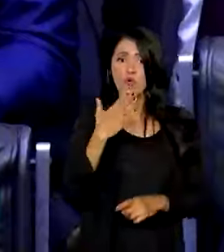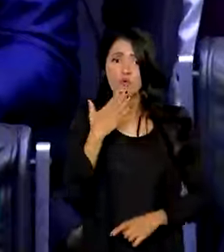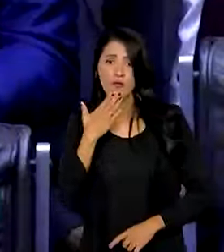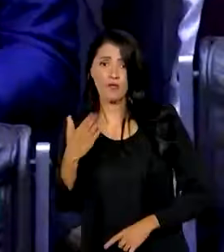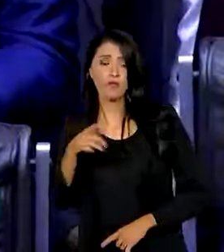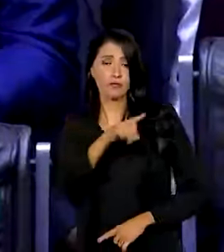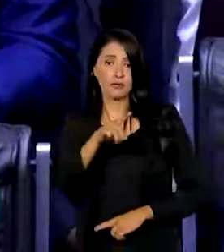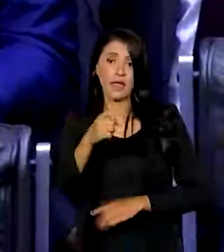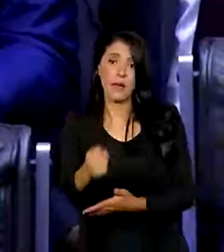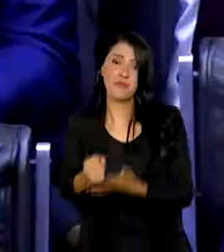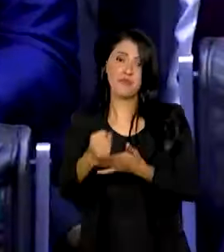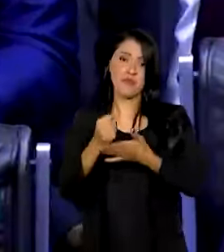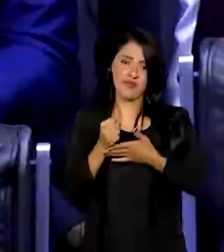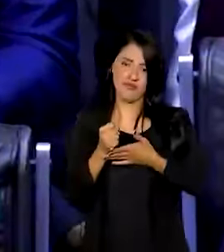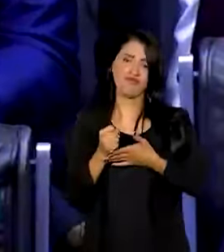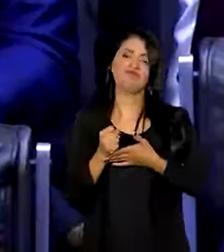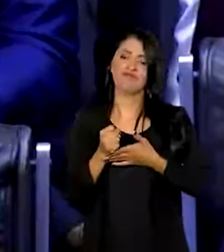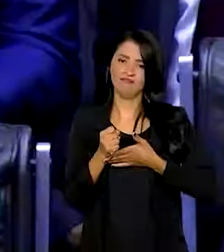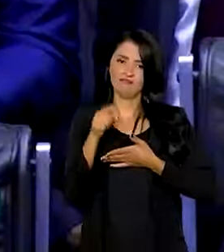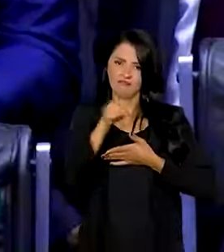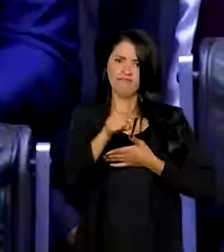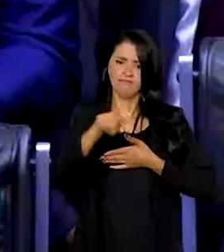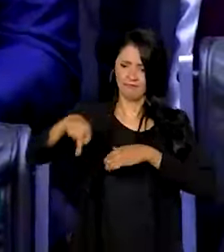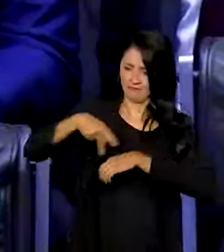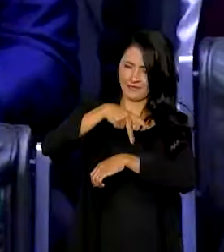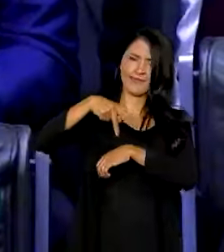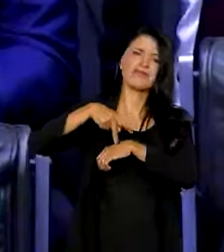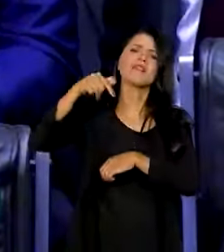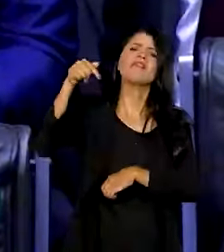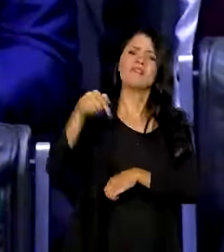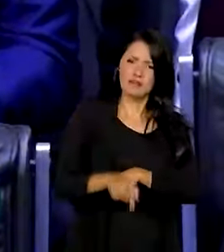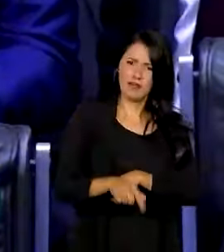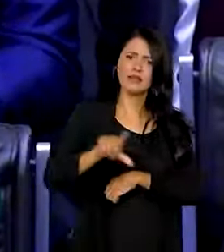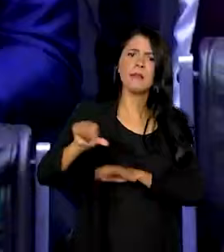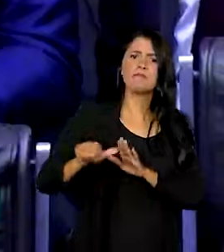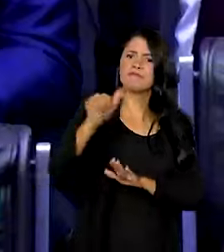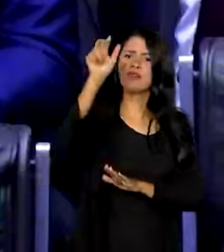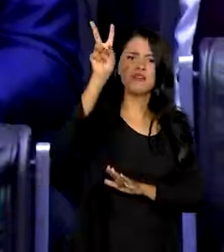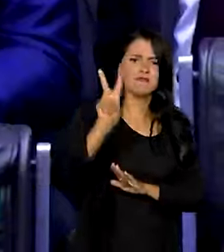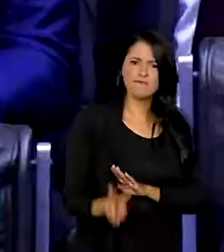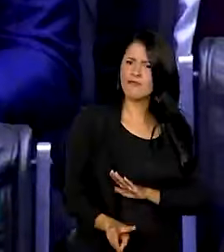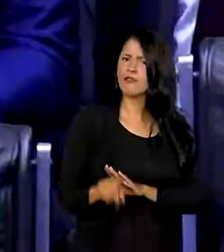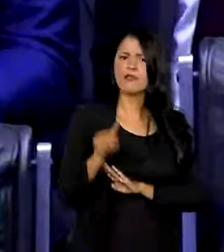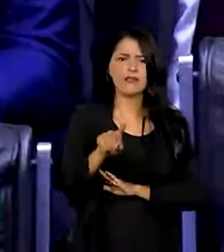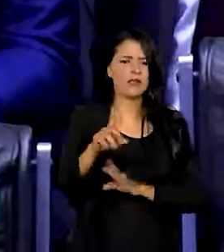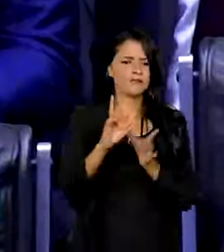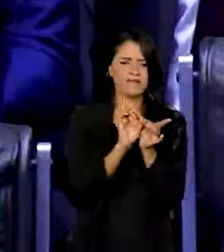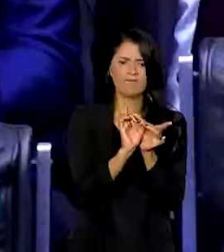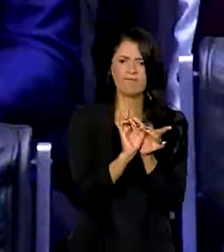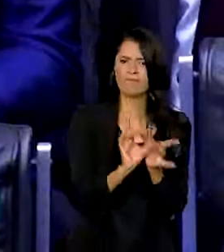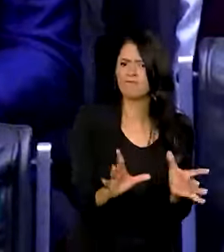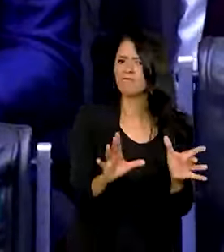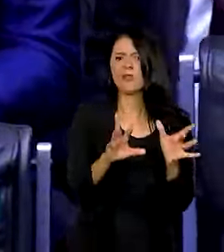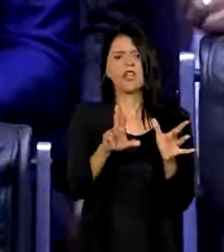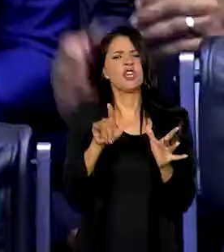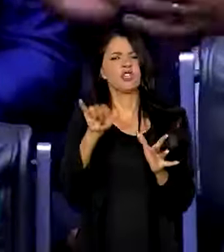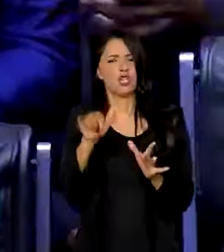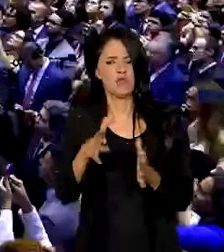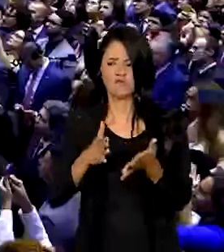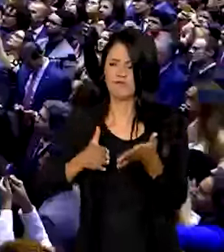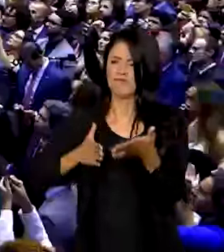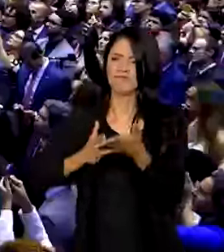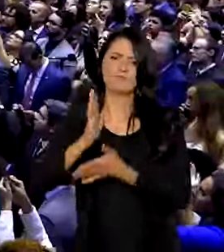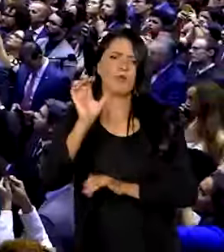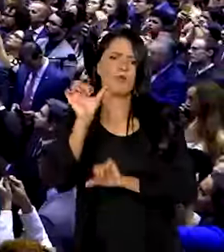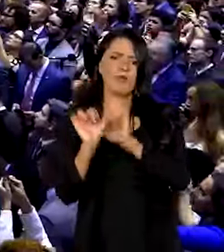vocês contribuíram para que este país, na primeira vez no regime democrático, aprovou uma